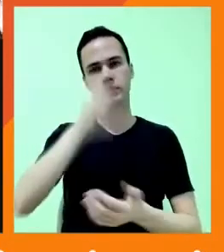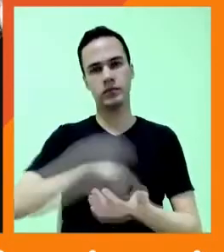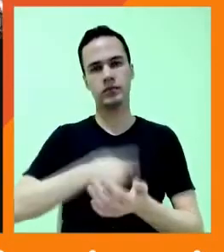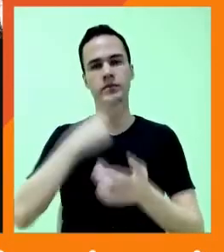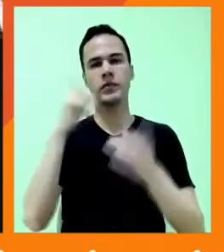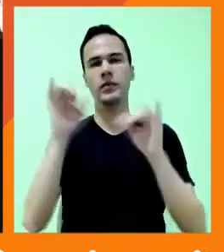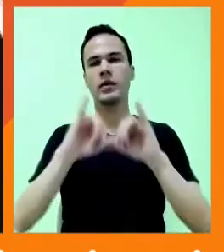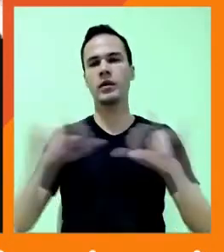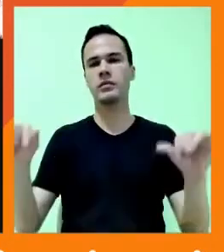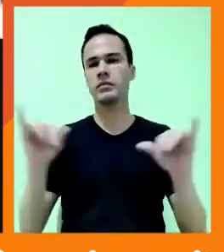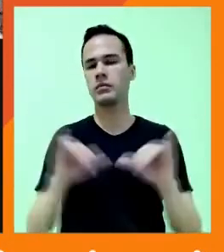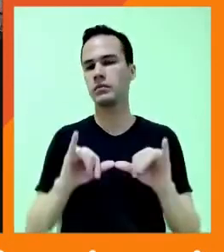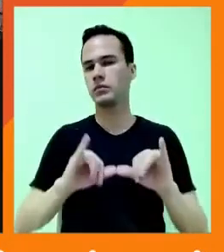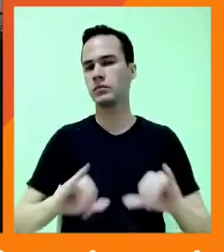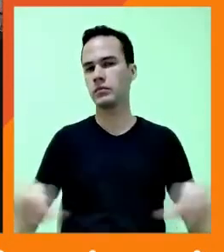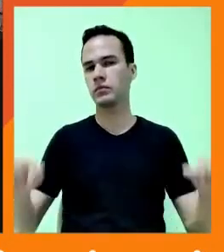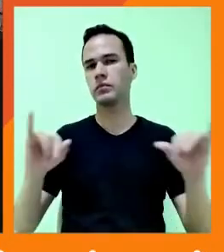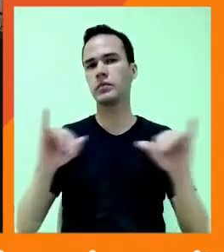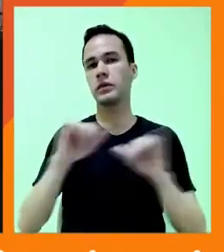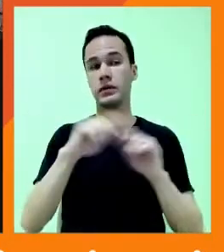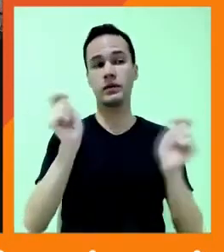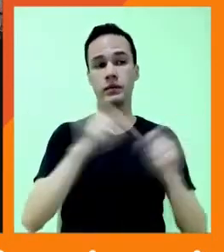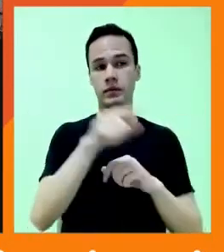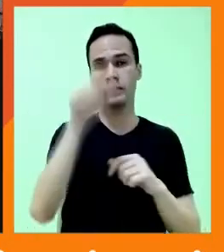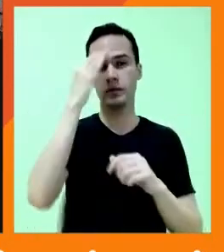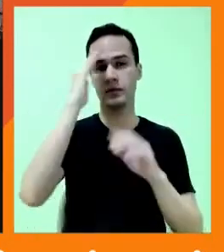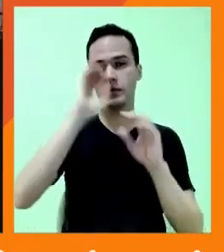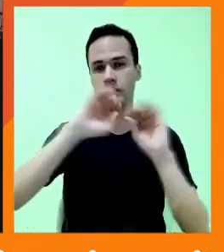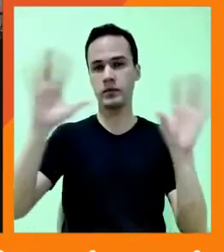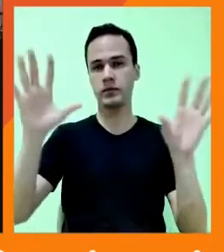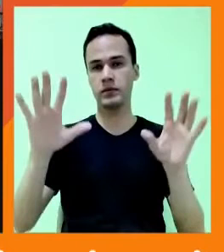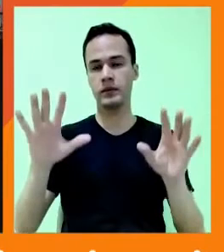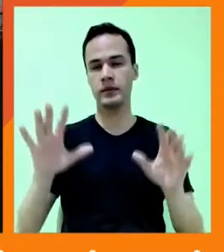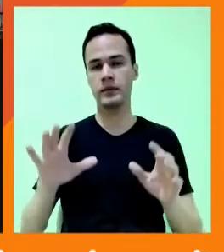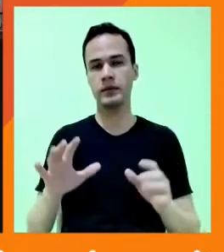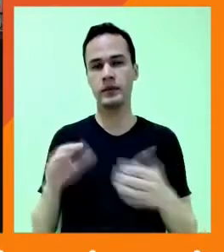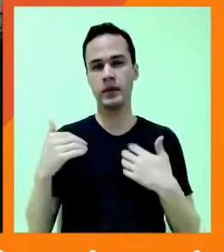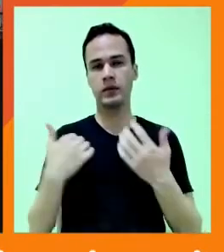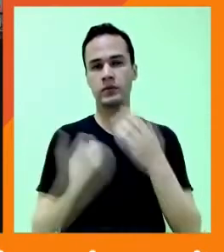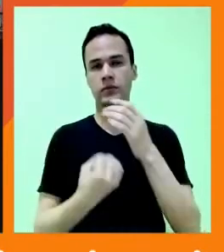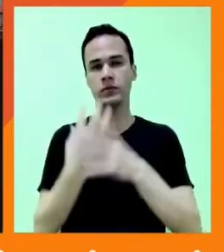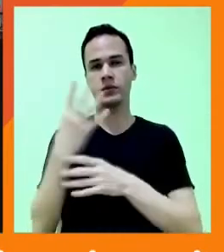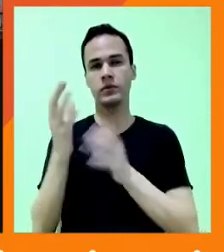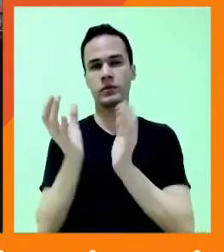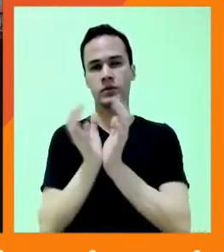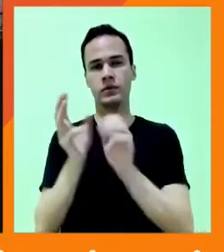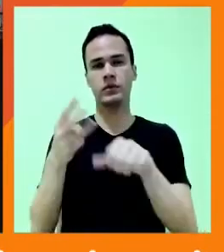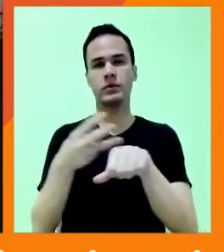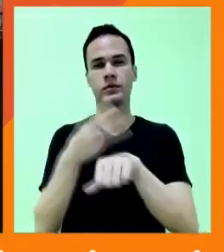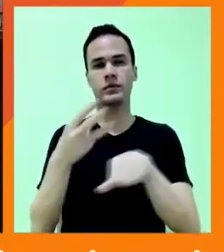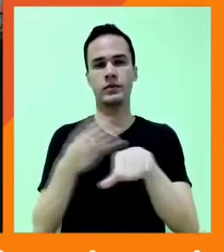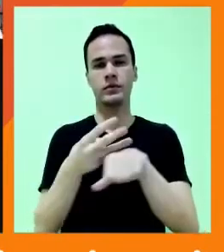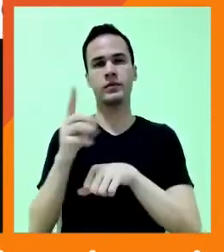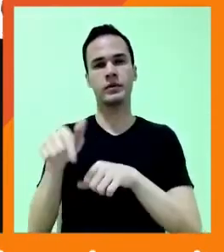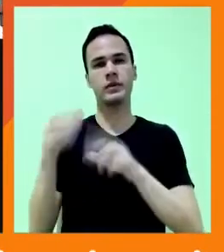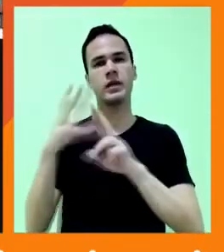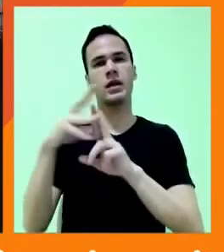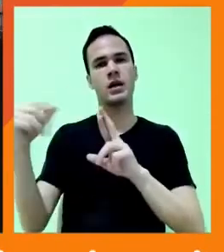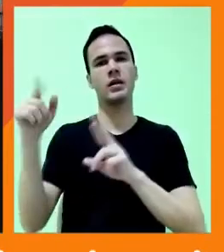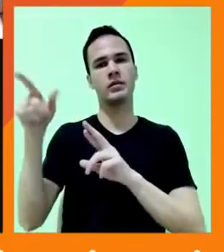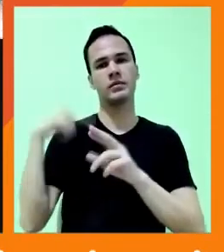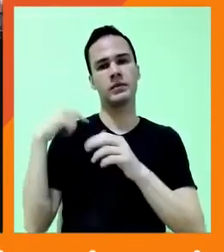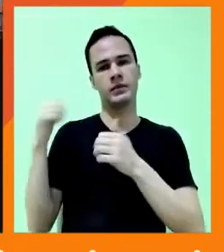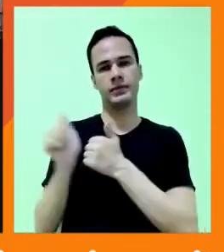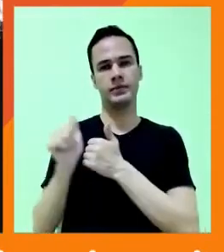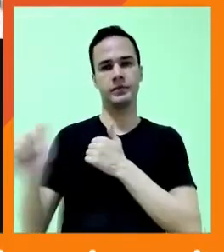elas ficarem mais acessíveis para mais gente. Eu criei um grupo de zap que virou referência na minha comunidade. Essa lista,